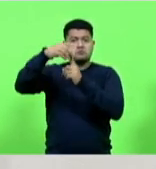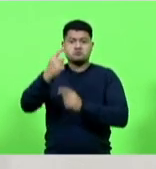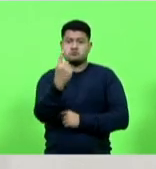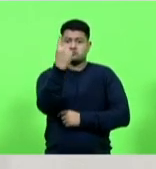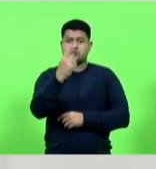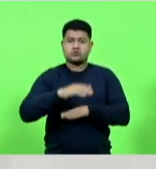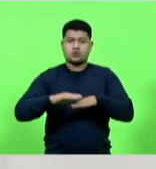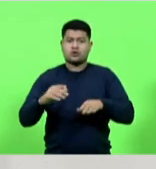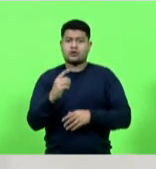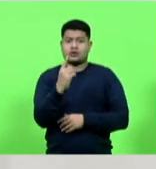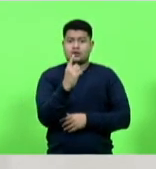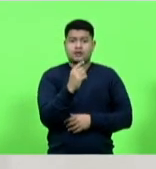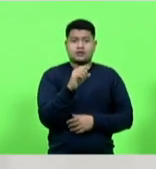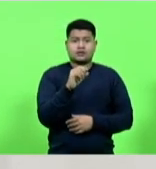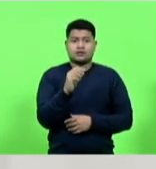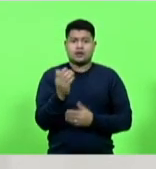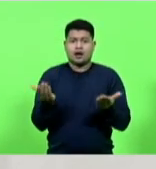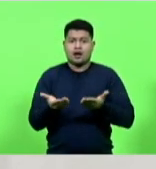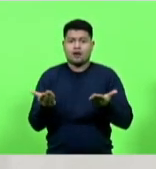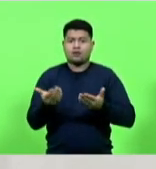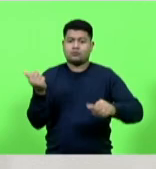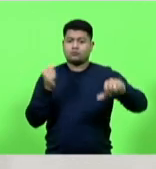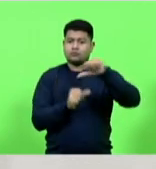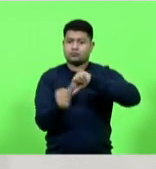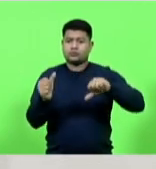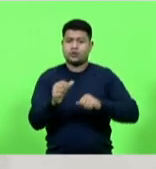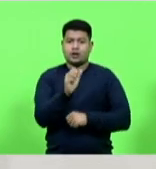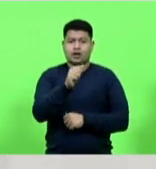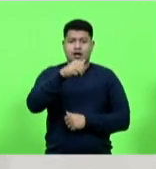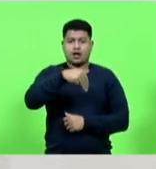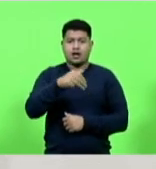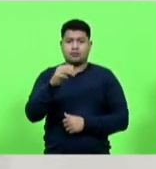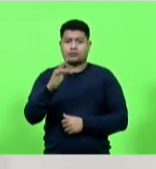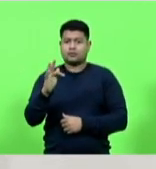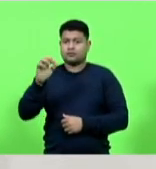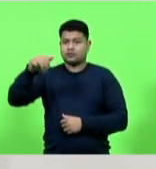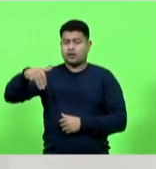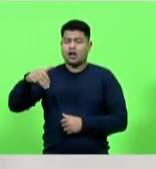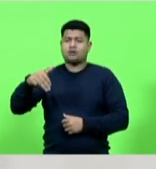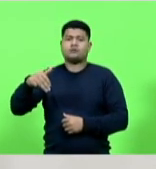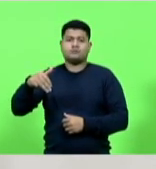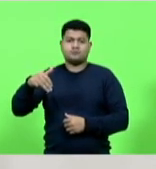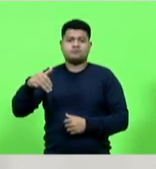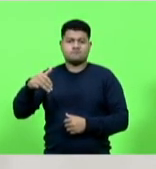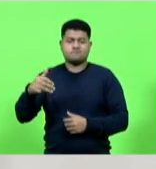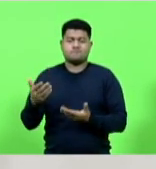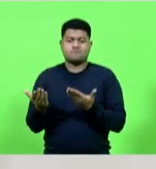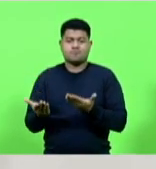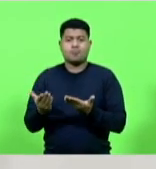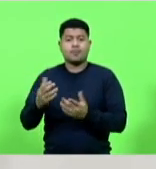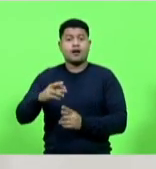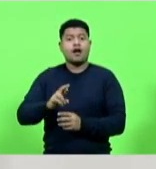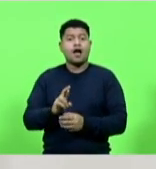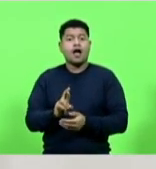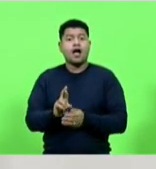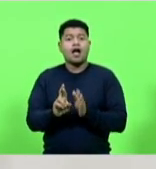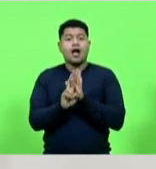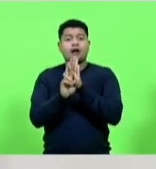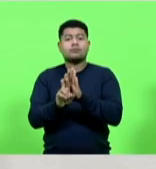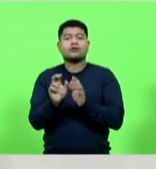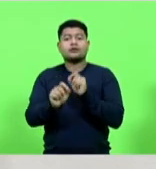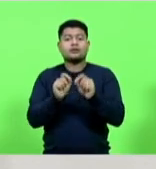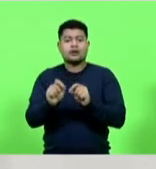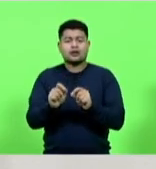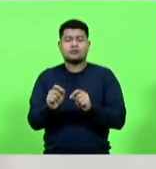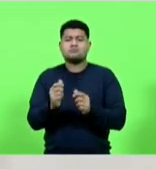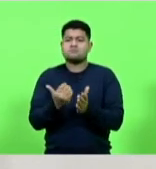emissoras AM e FM dentro da faixa convencional isso representa mais qualidade de sinal maior